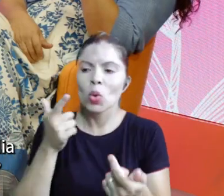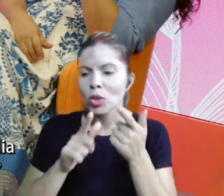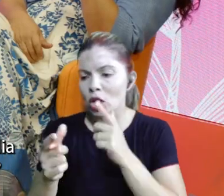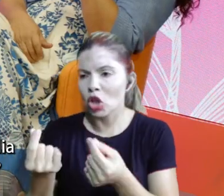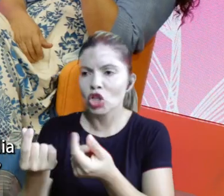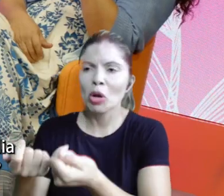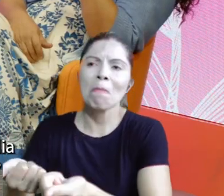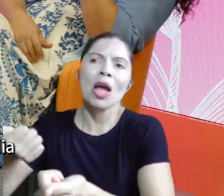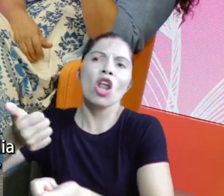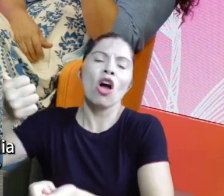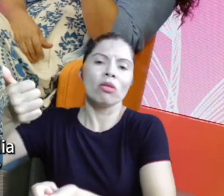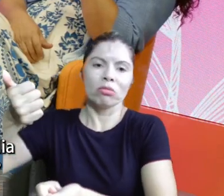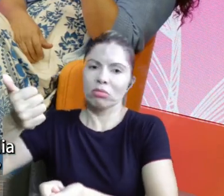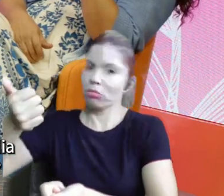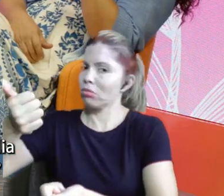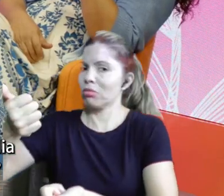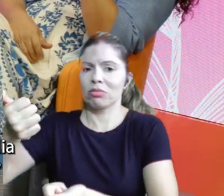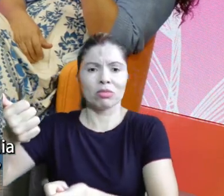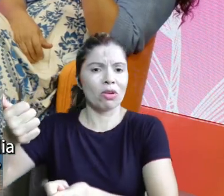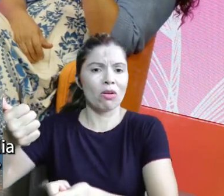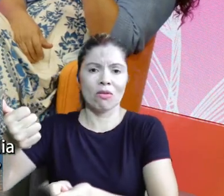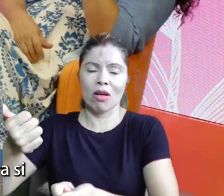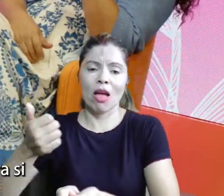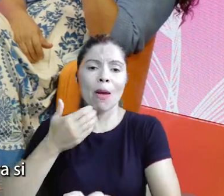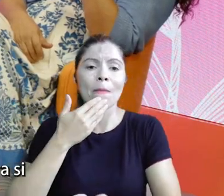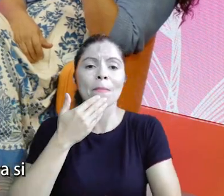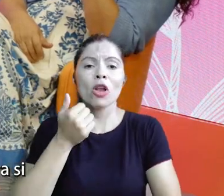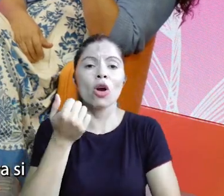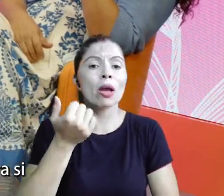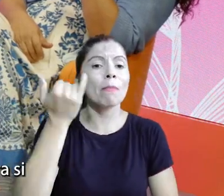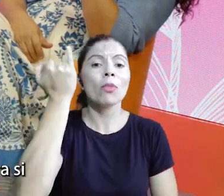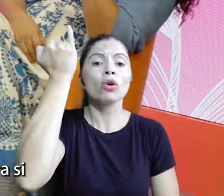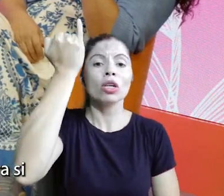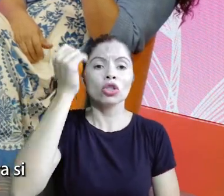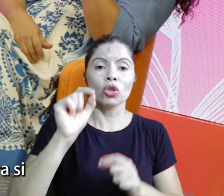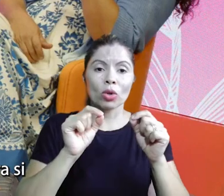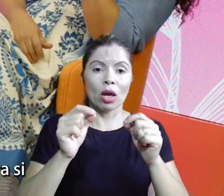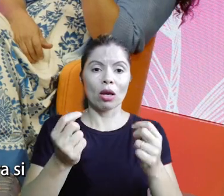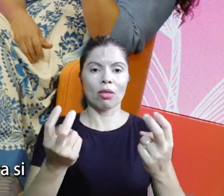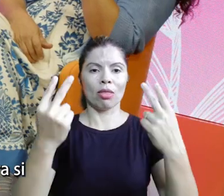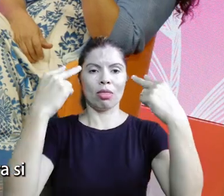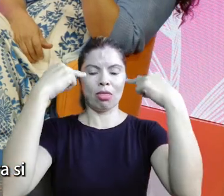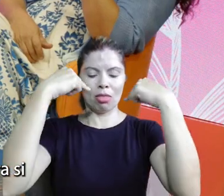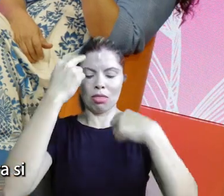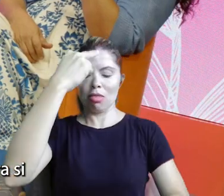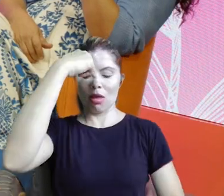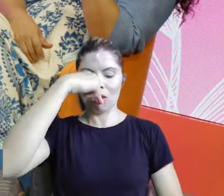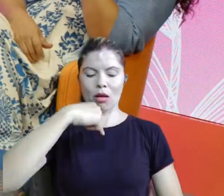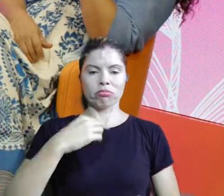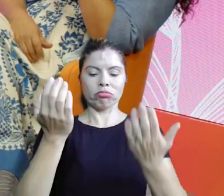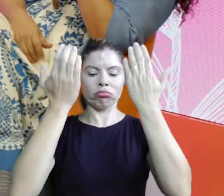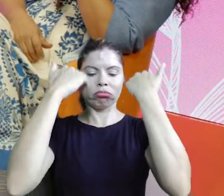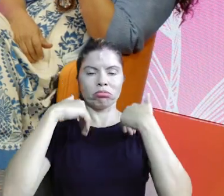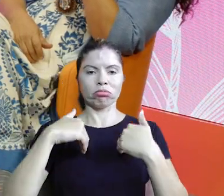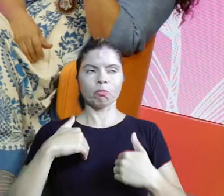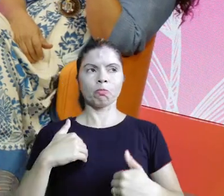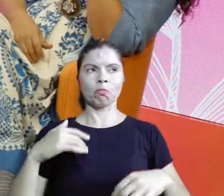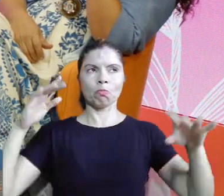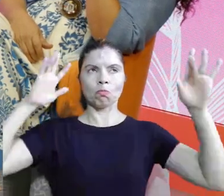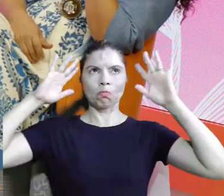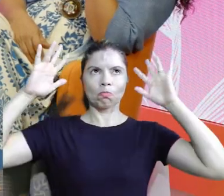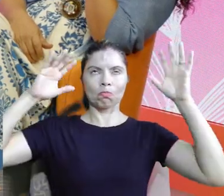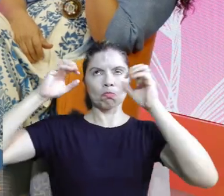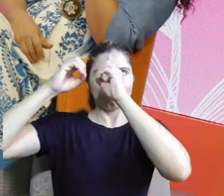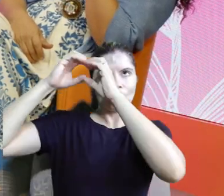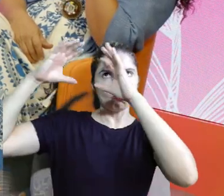mês que não vende vende tem dia que chove e não vai ninguém não é então eu acho que o importante é olhar para si né porque é de